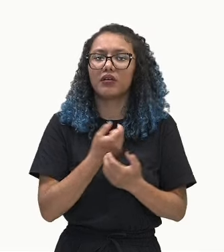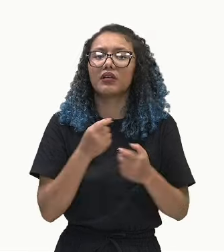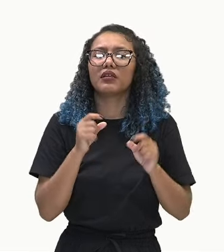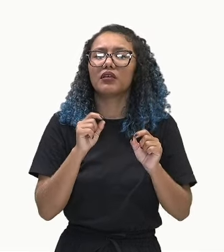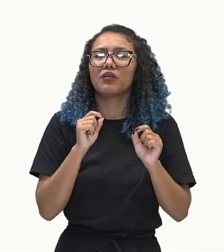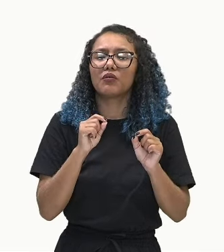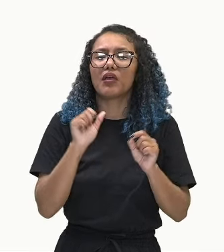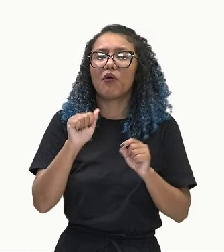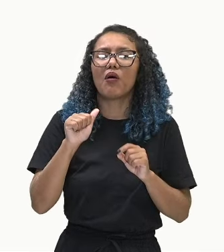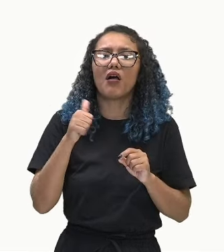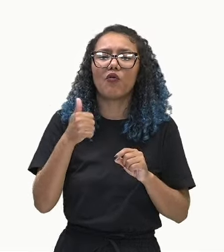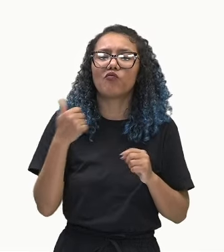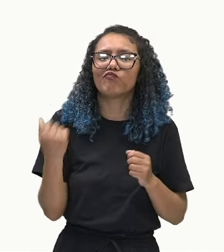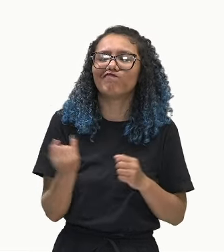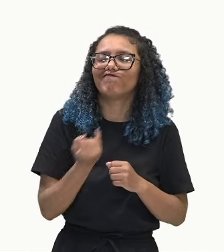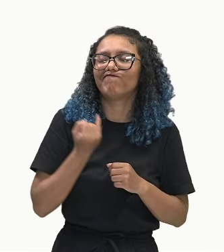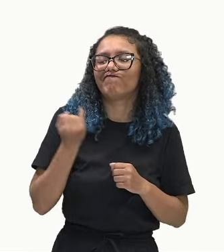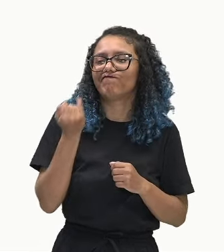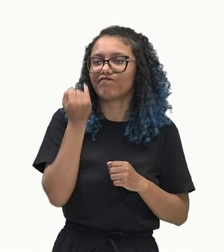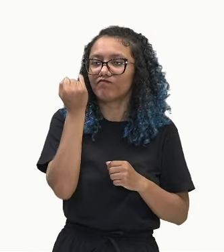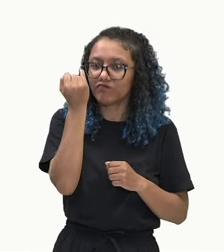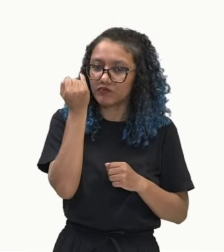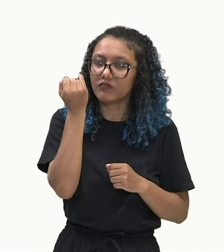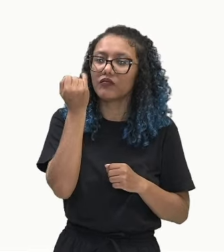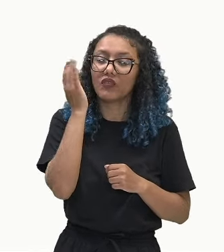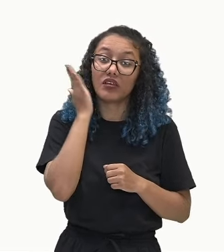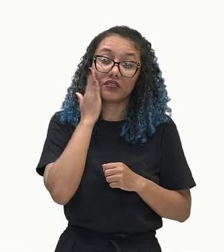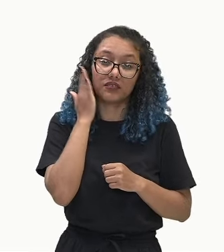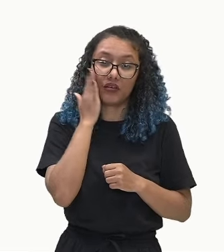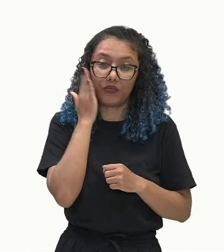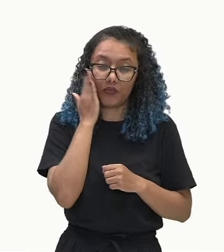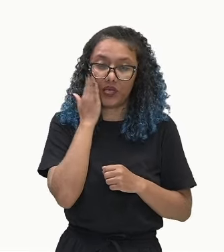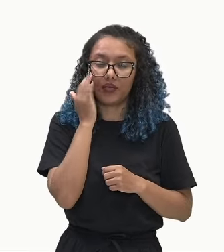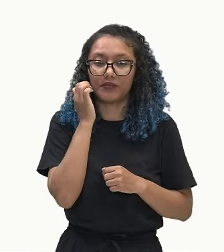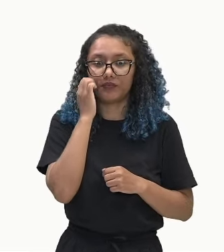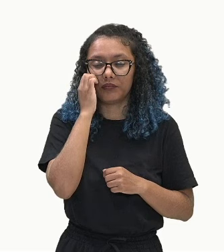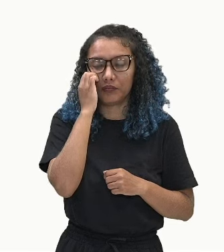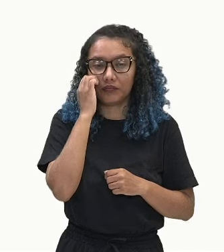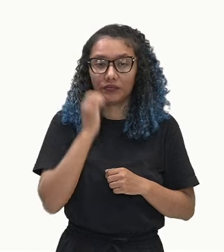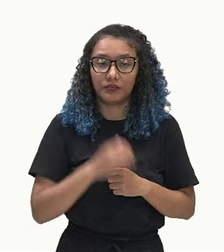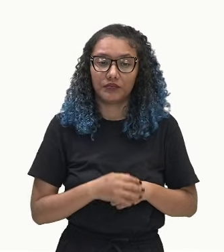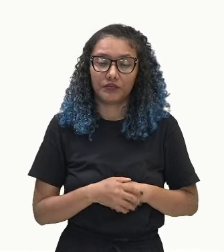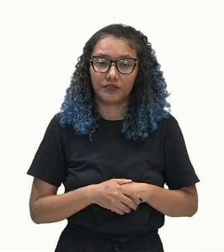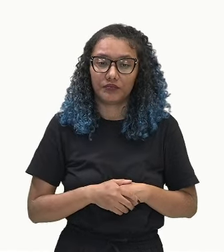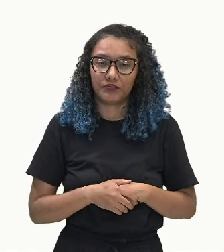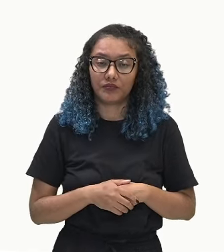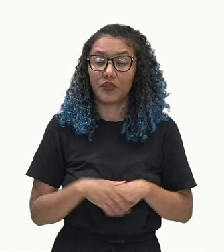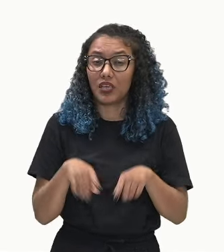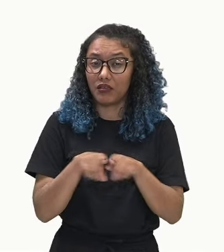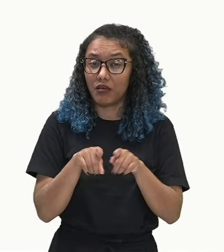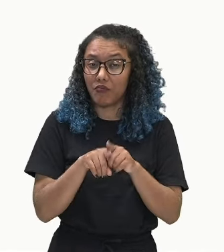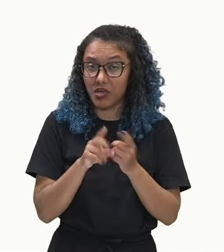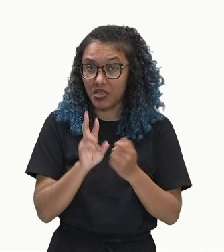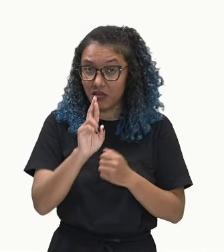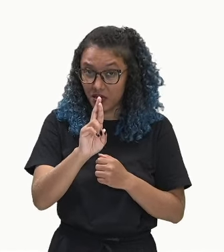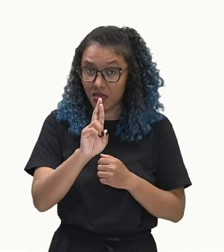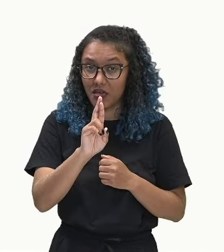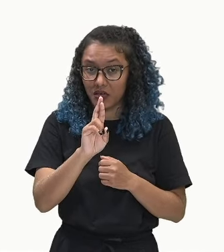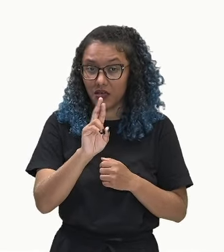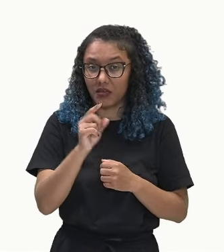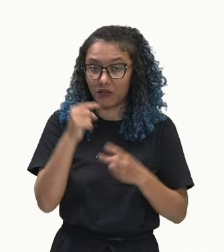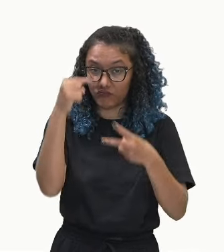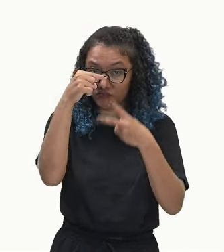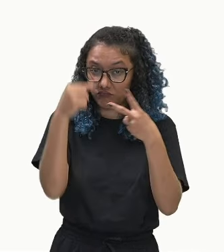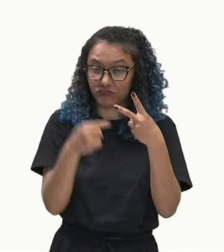ser super importante da gente saber o valor de identificar ele, assim como a razão, que são termos